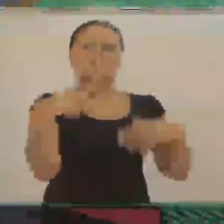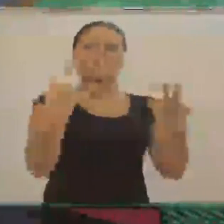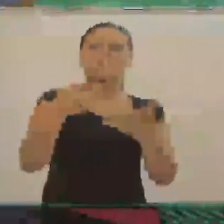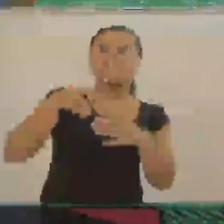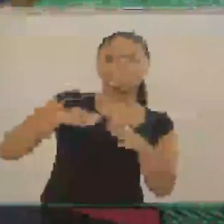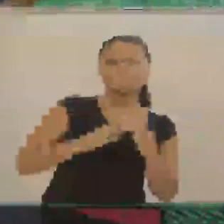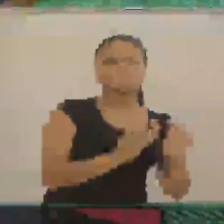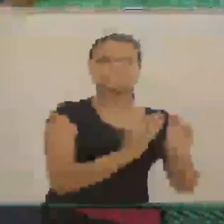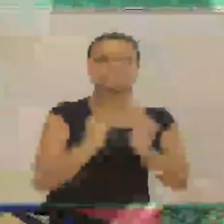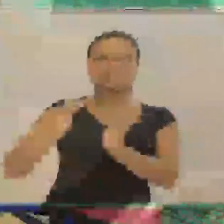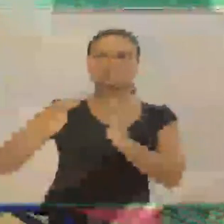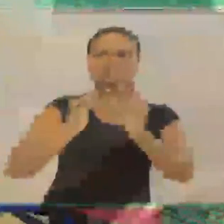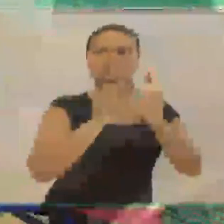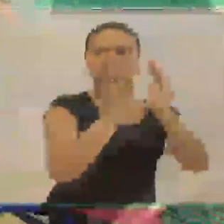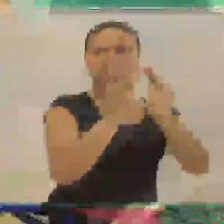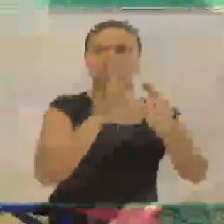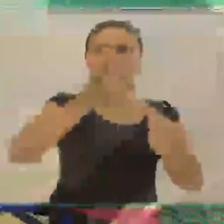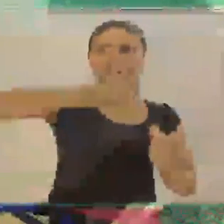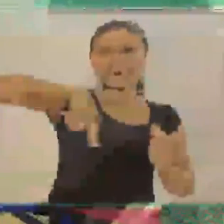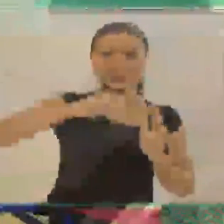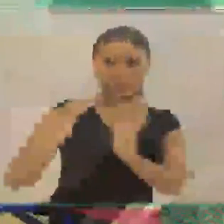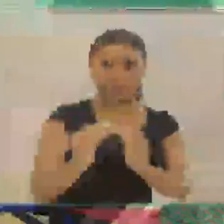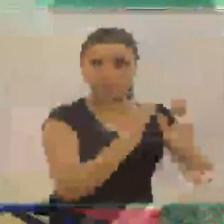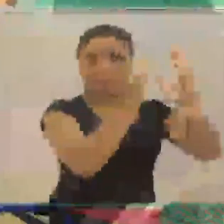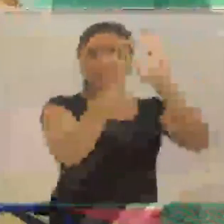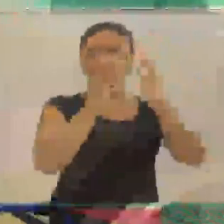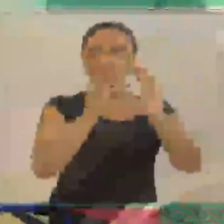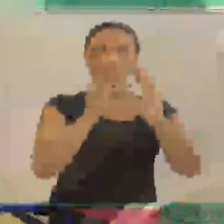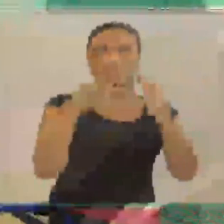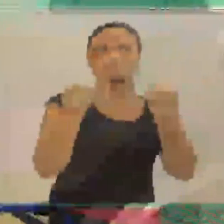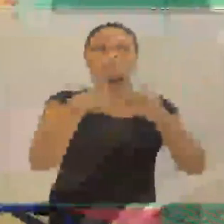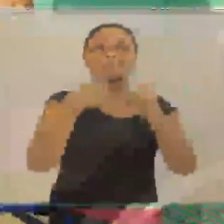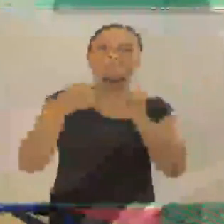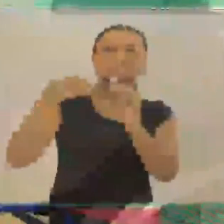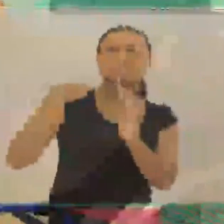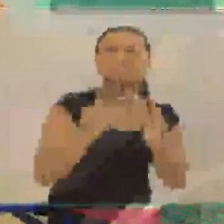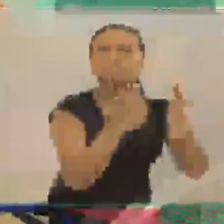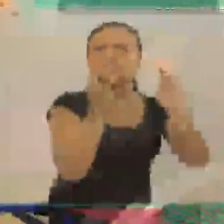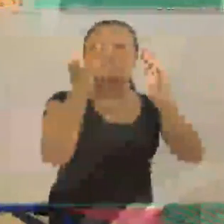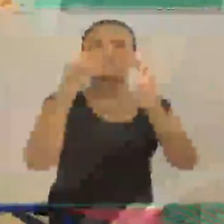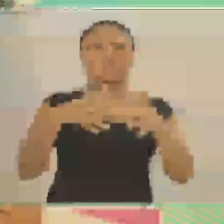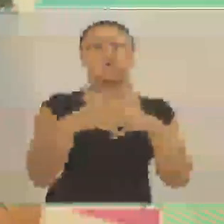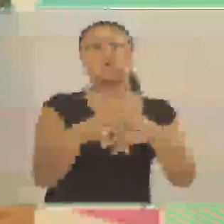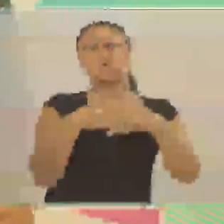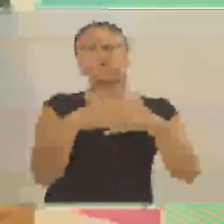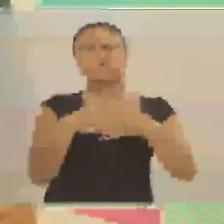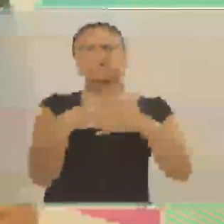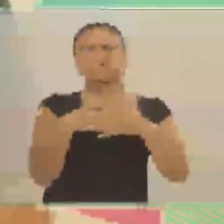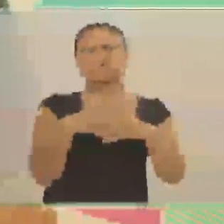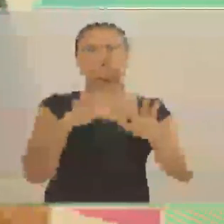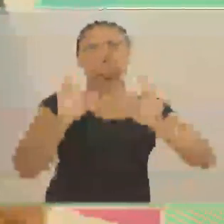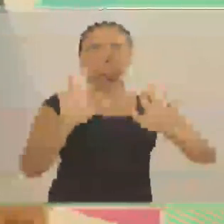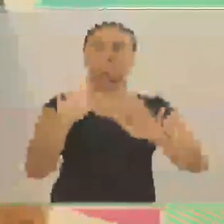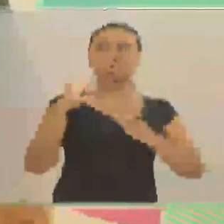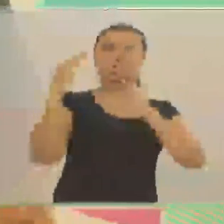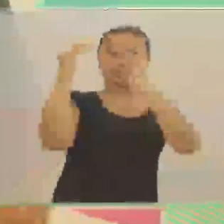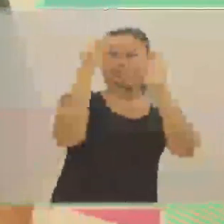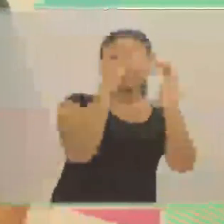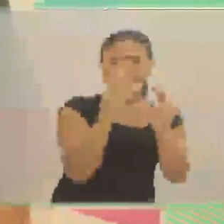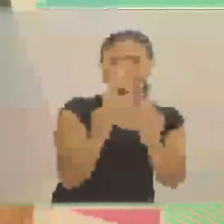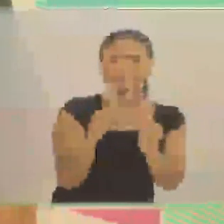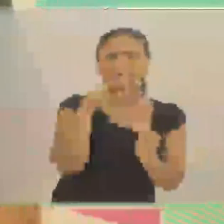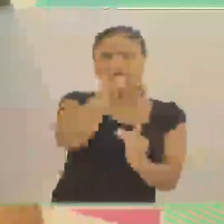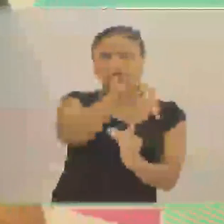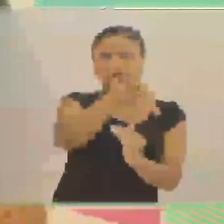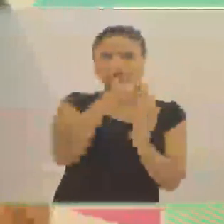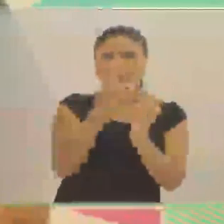decolagem. Então a gente adiou a decolagem pra depois, um pouco mais tarde, e a condição foi perfeita pra levantar. O mais irado é a desaceleração